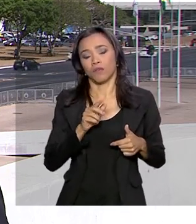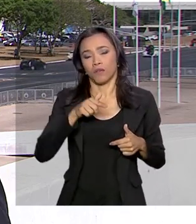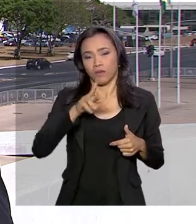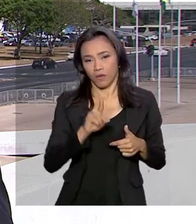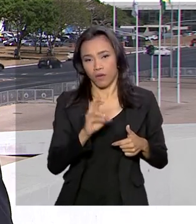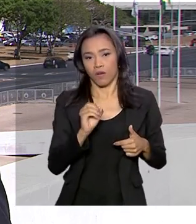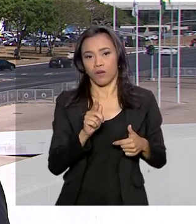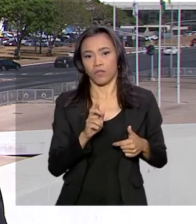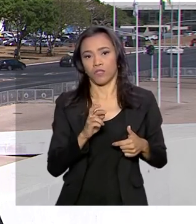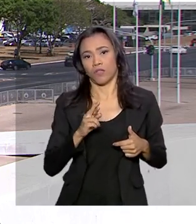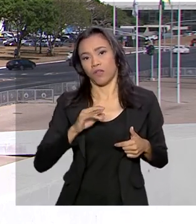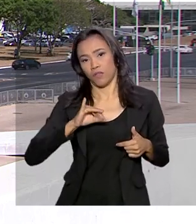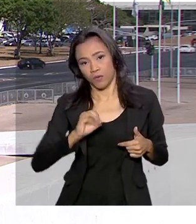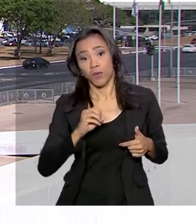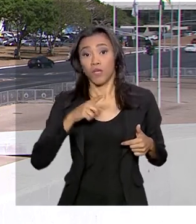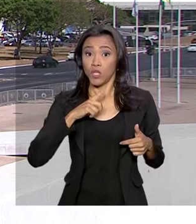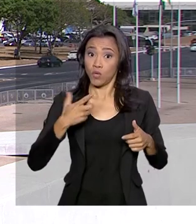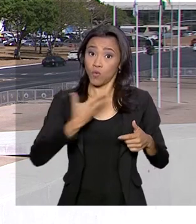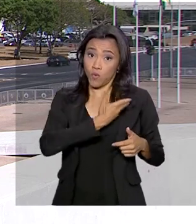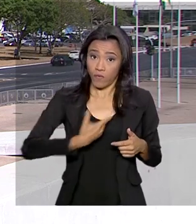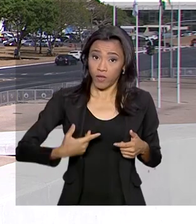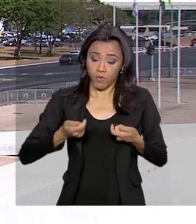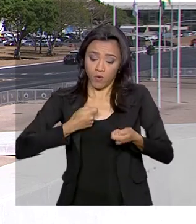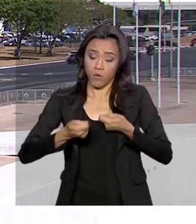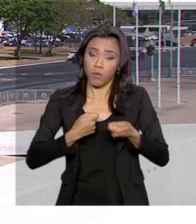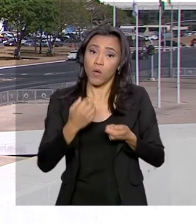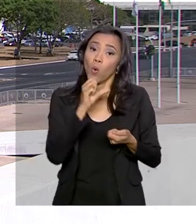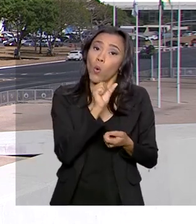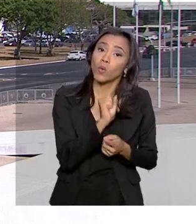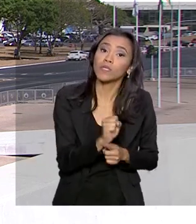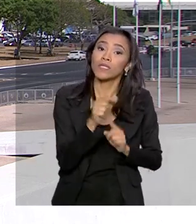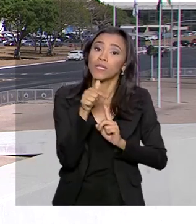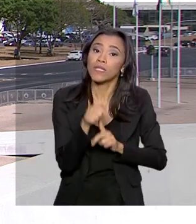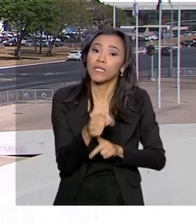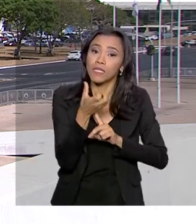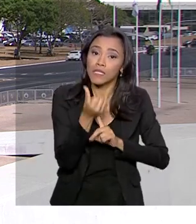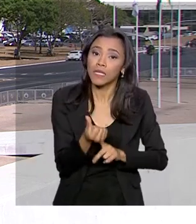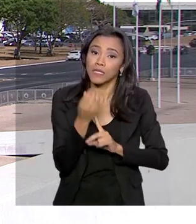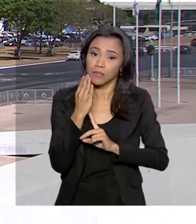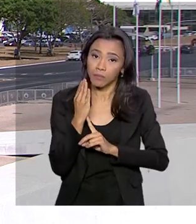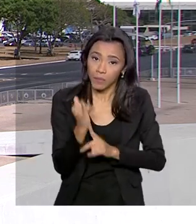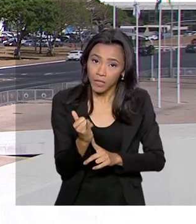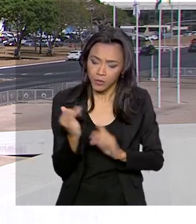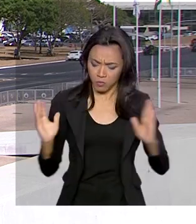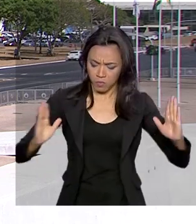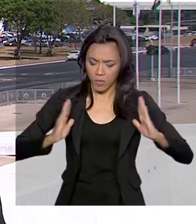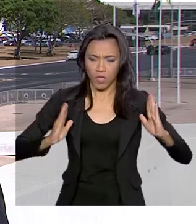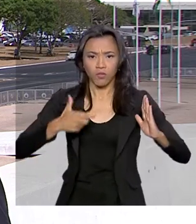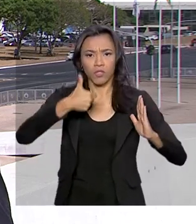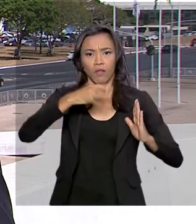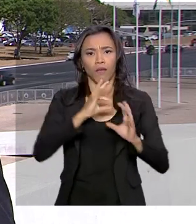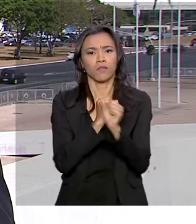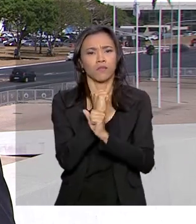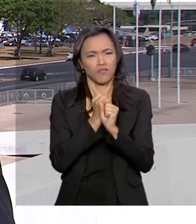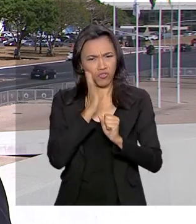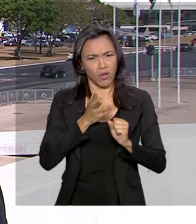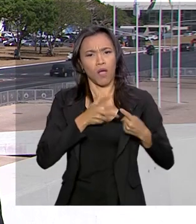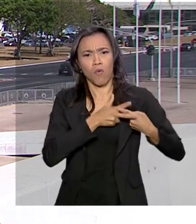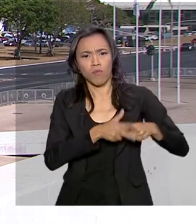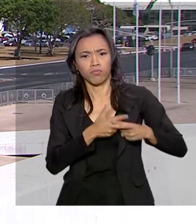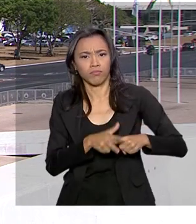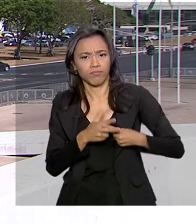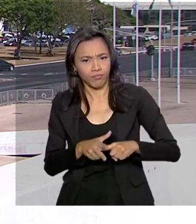o governo projeta uma economia de 876 bilhões de reais em 10 anos, já com as modificações